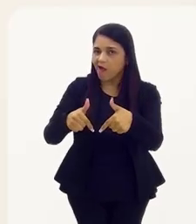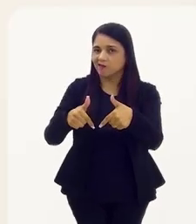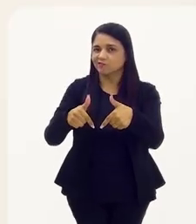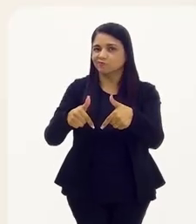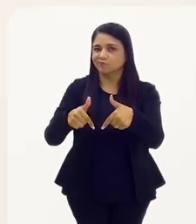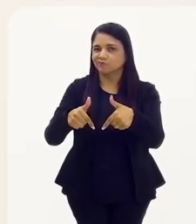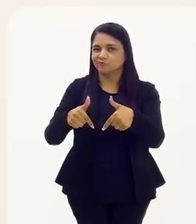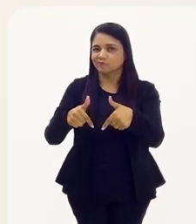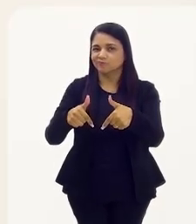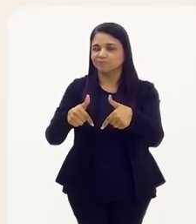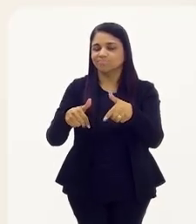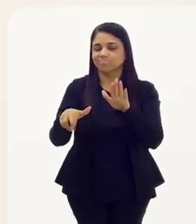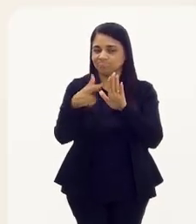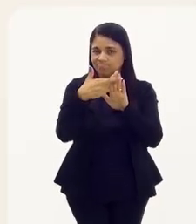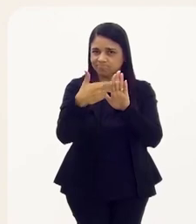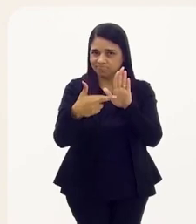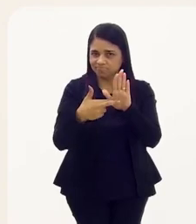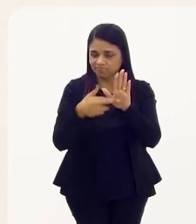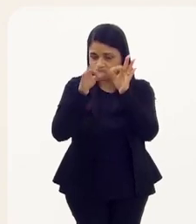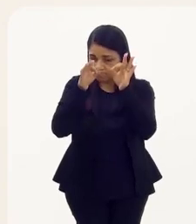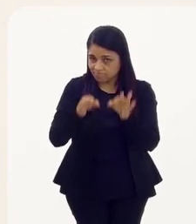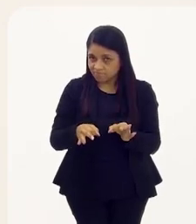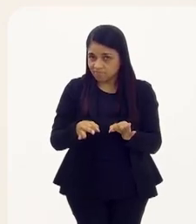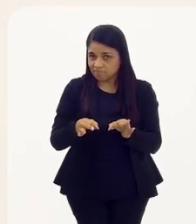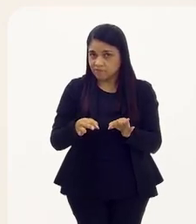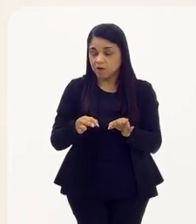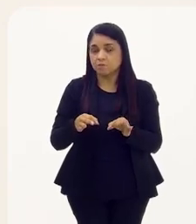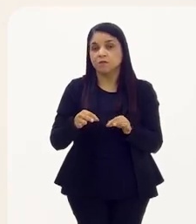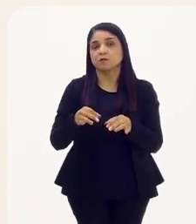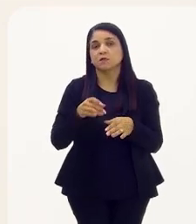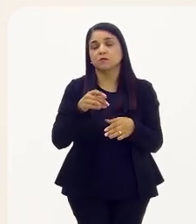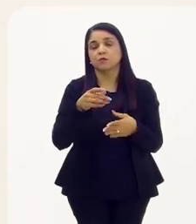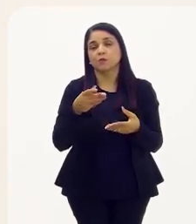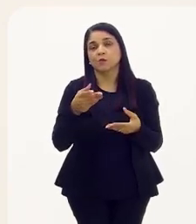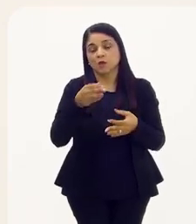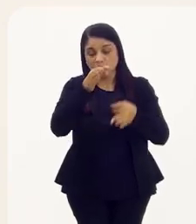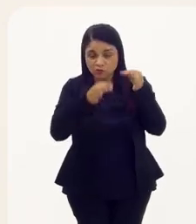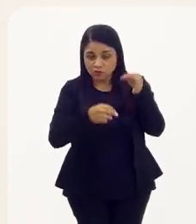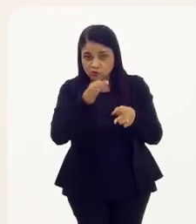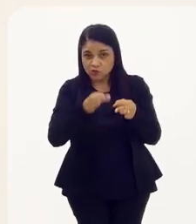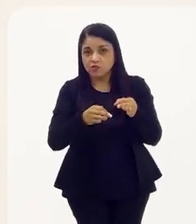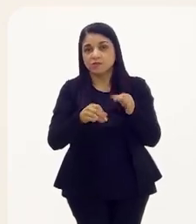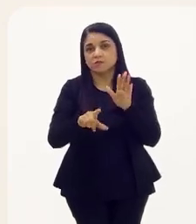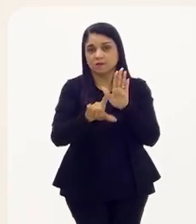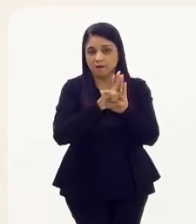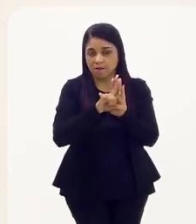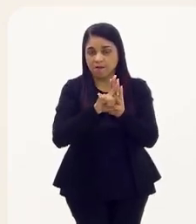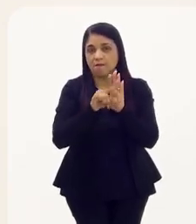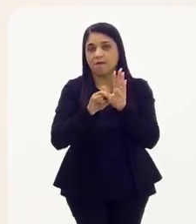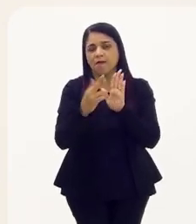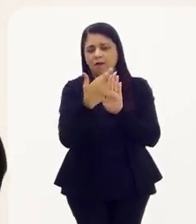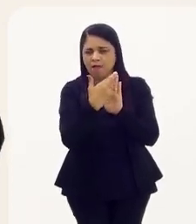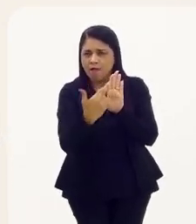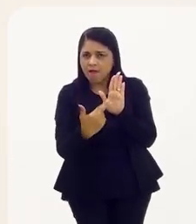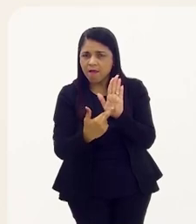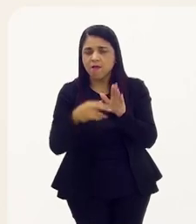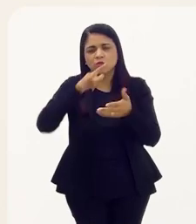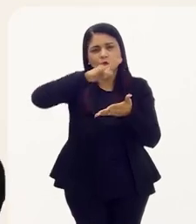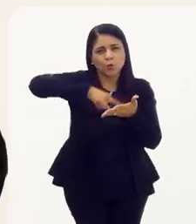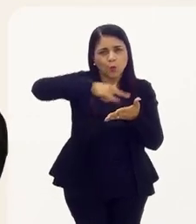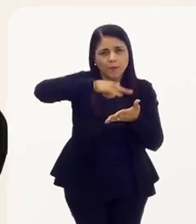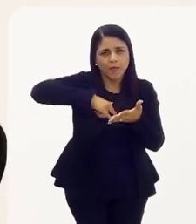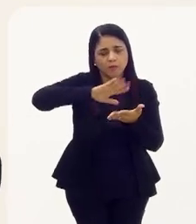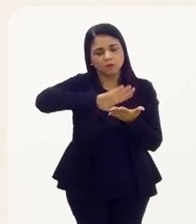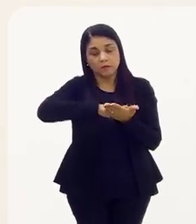age adotando as medidas necessárias, porque para que essa sentença vá valer no exterior, entra desde a questão da regularização